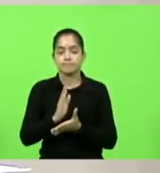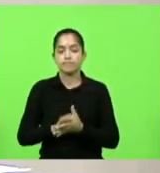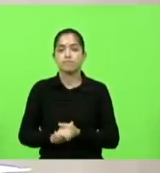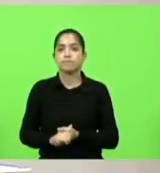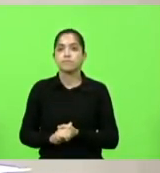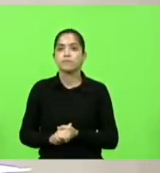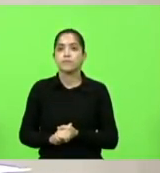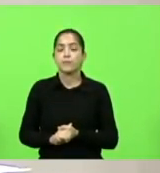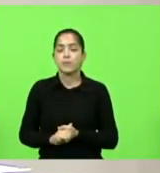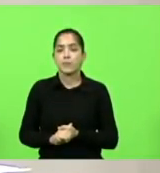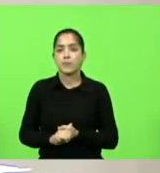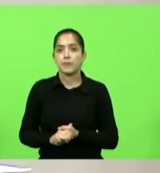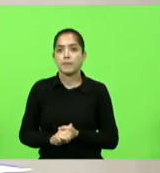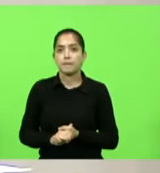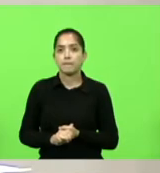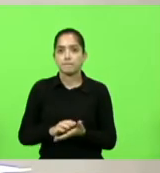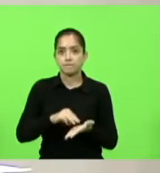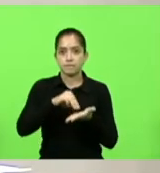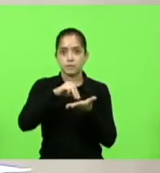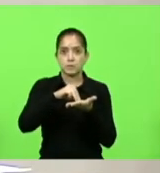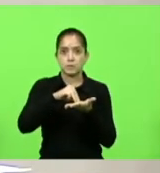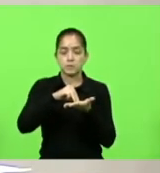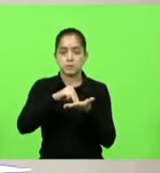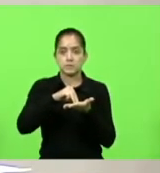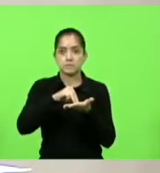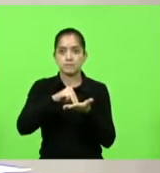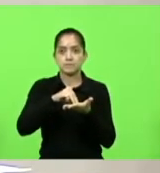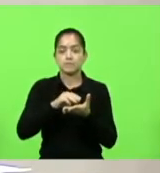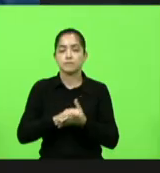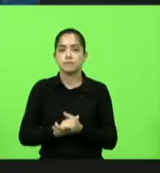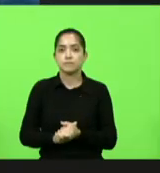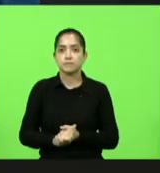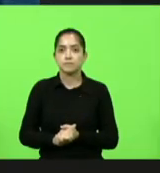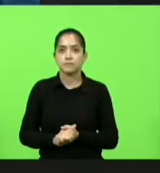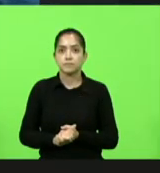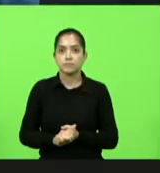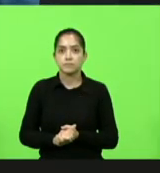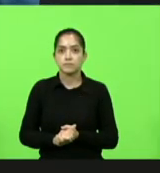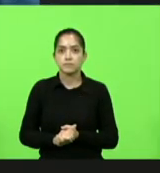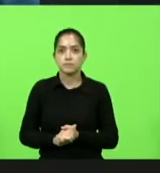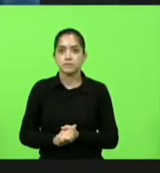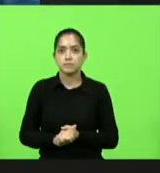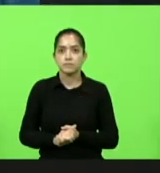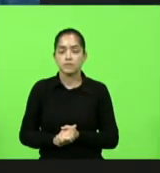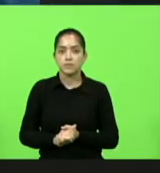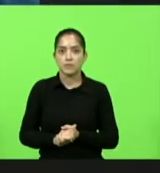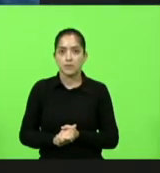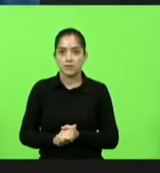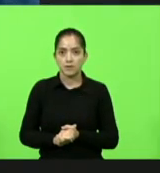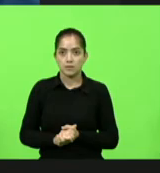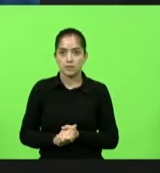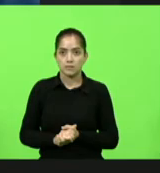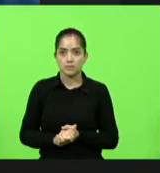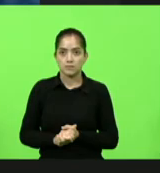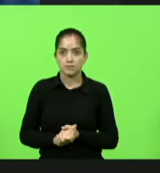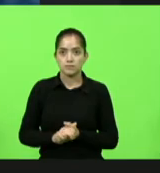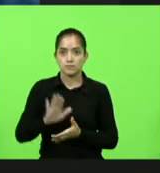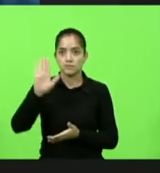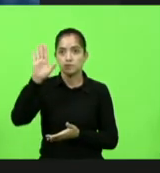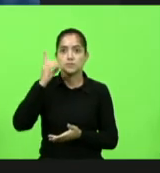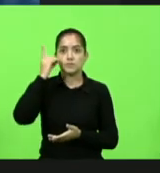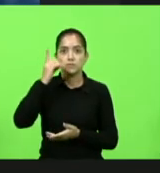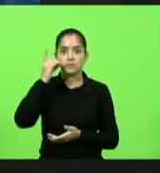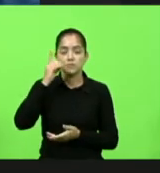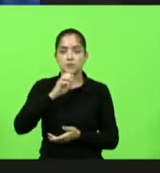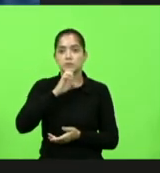aprovado. Moção nº presidente. Pois não, deputado. Só fazer uma singela